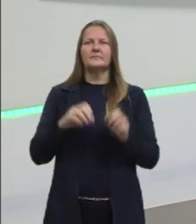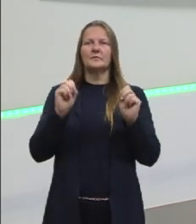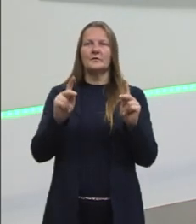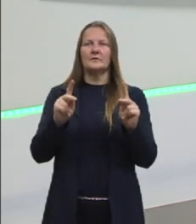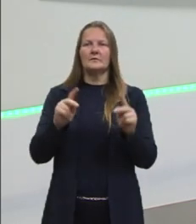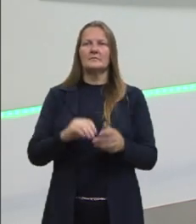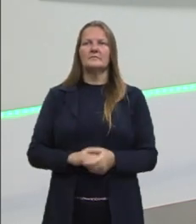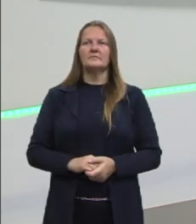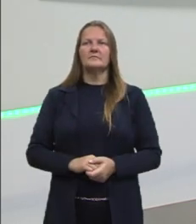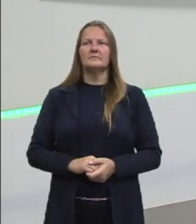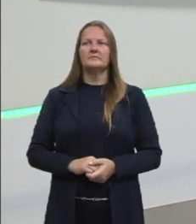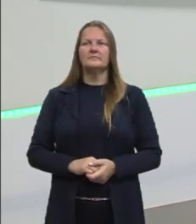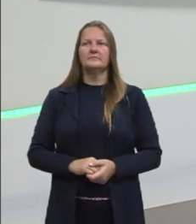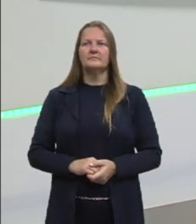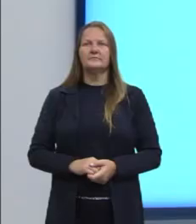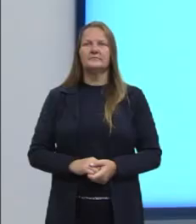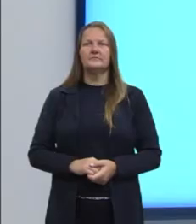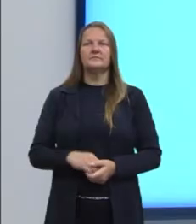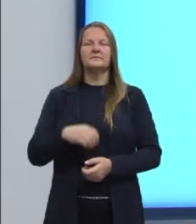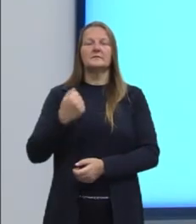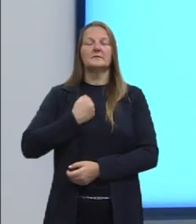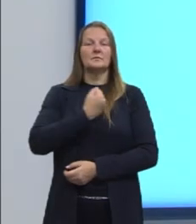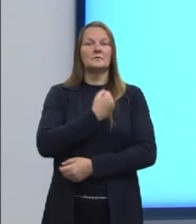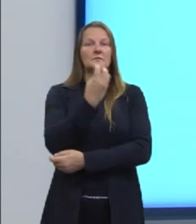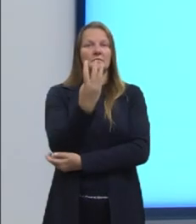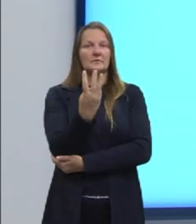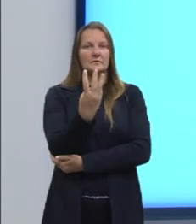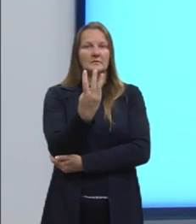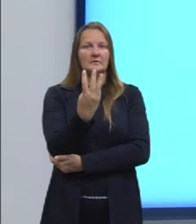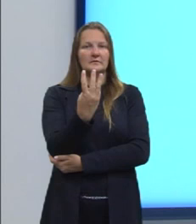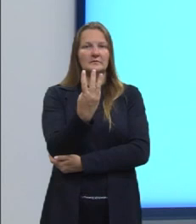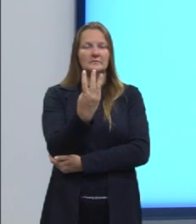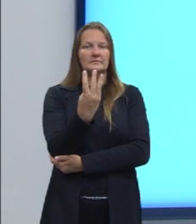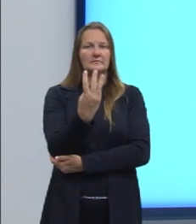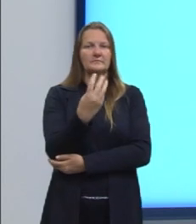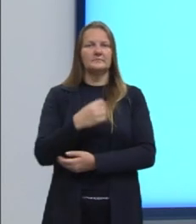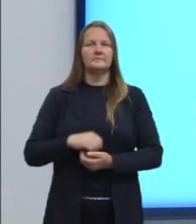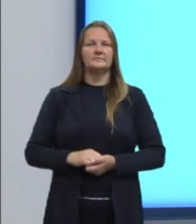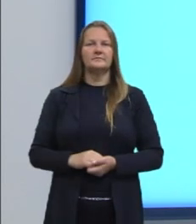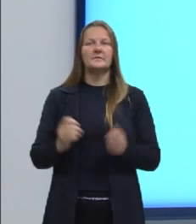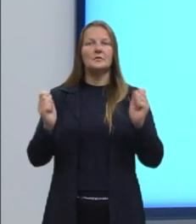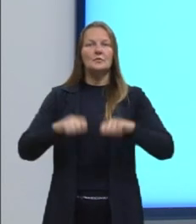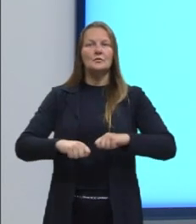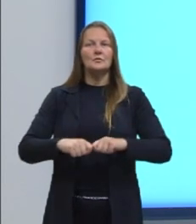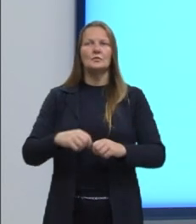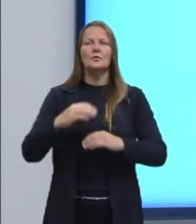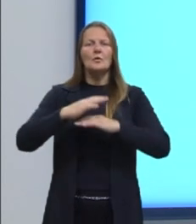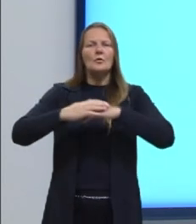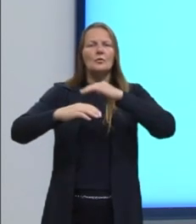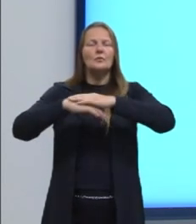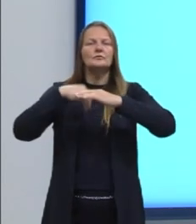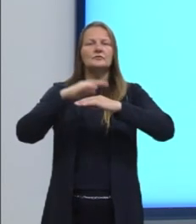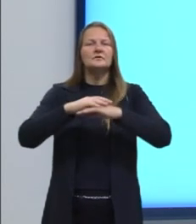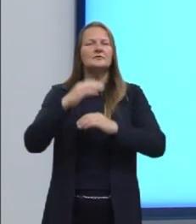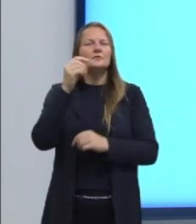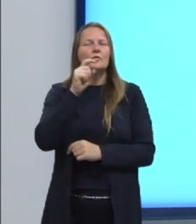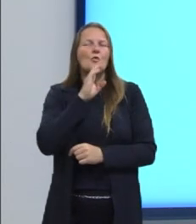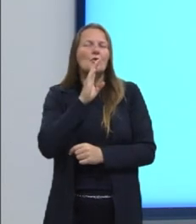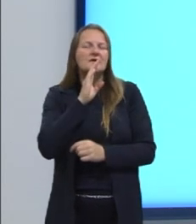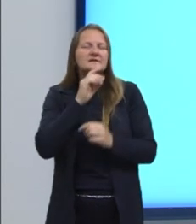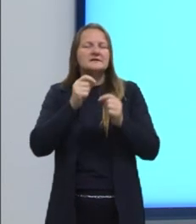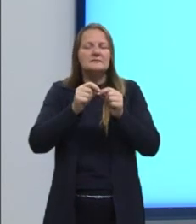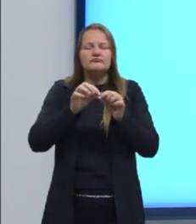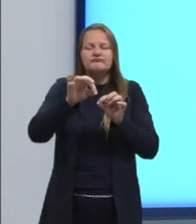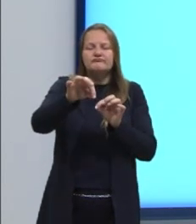competência 2. Vamos lá, competência de área 3. Construir noções de grandezas